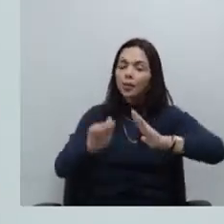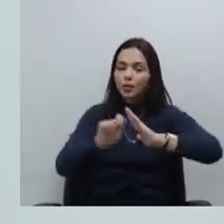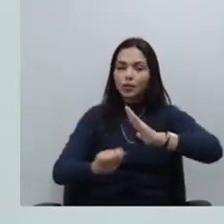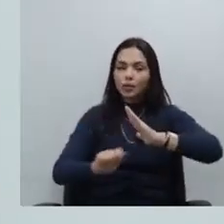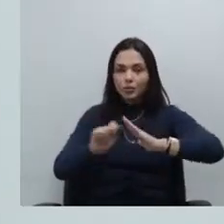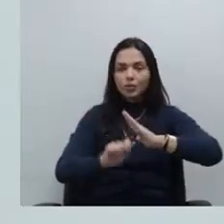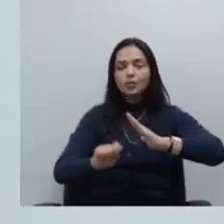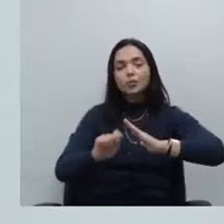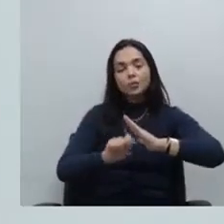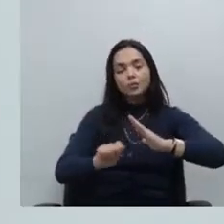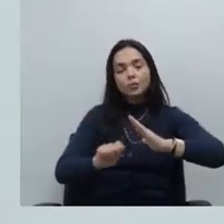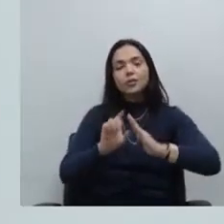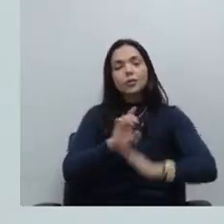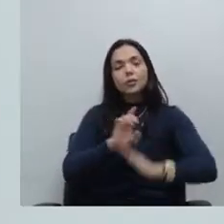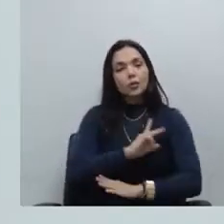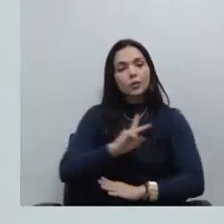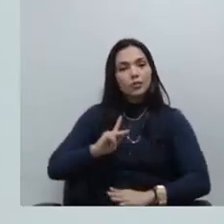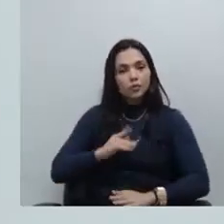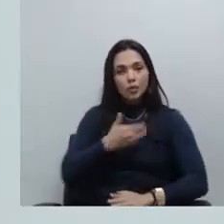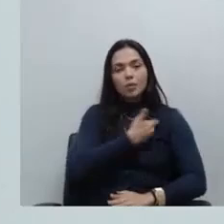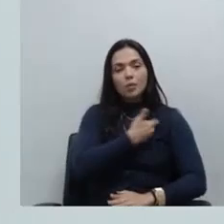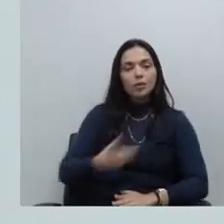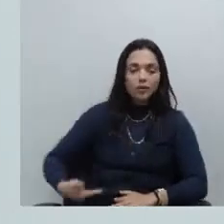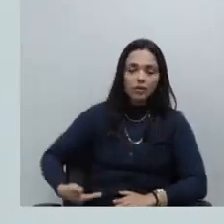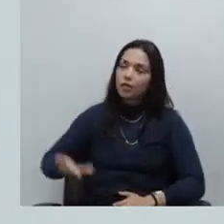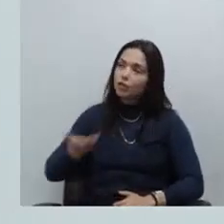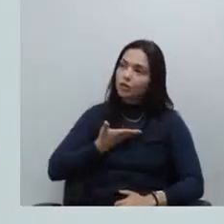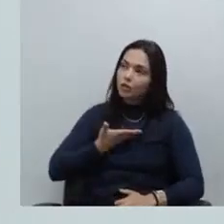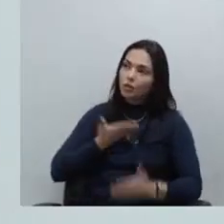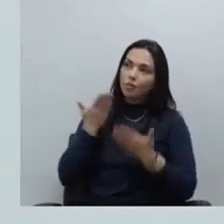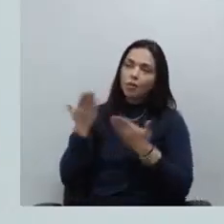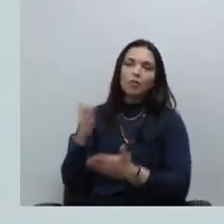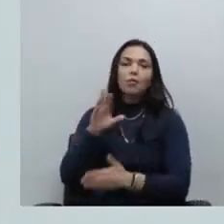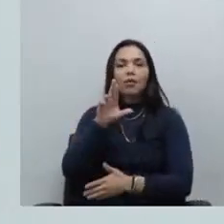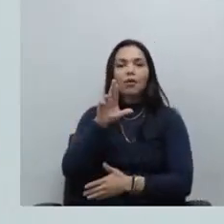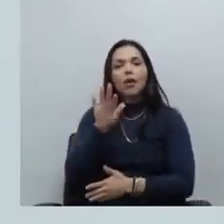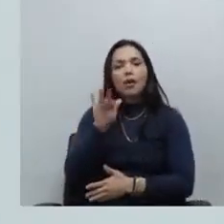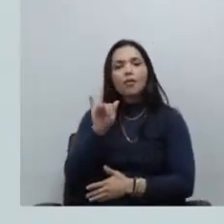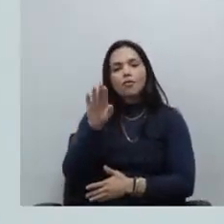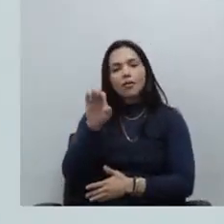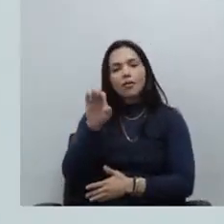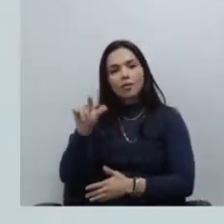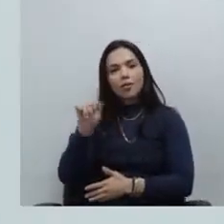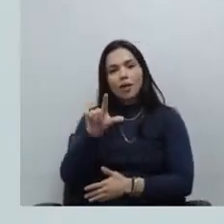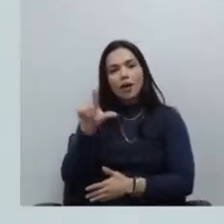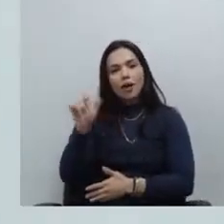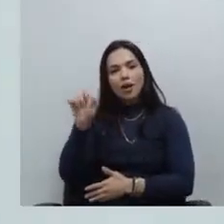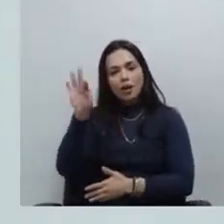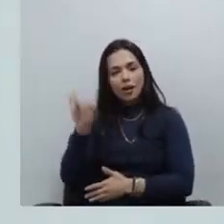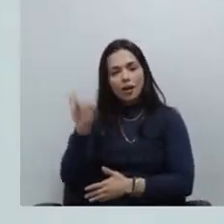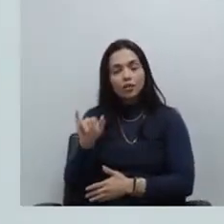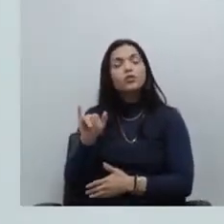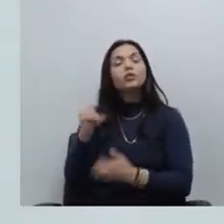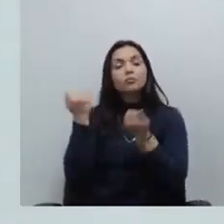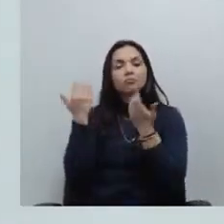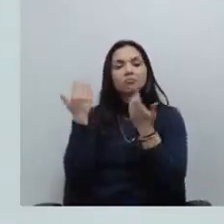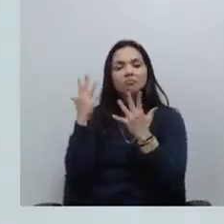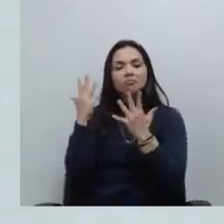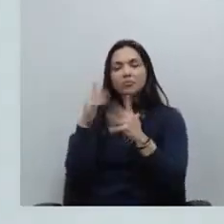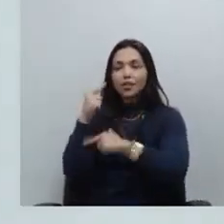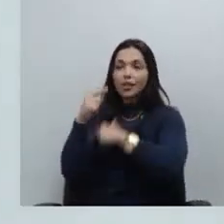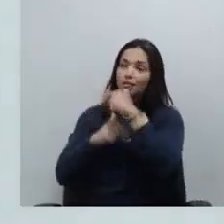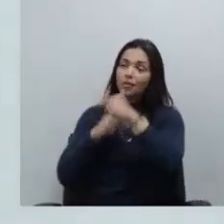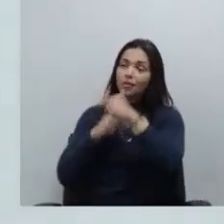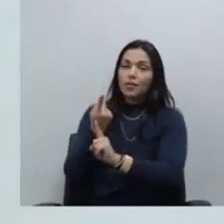ao presidente e meu amigo Rafael Galati cumprimentar aqui por esses dois anos à frente da